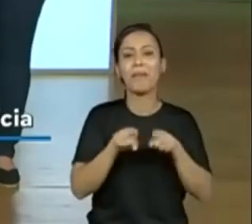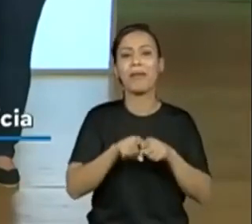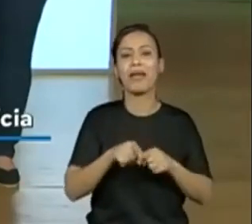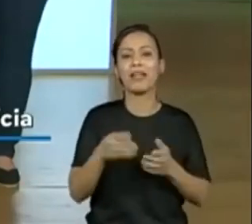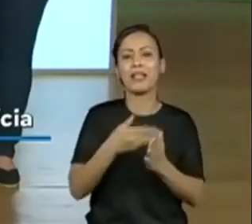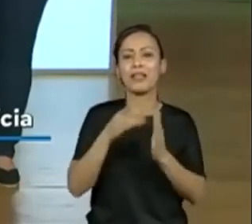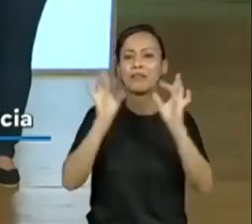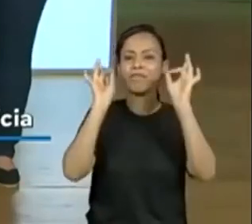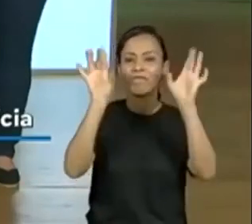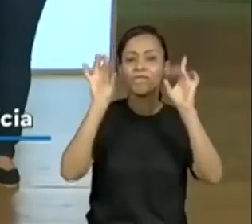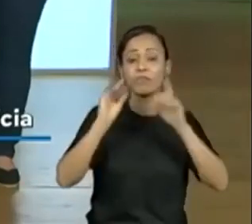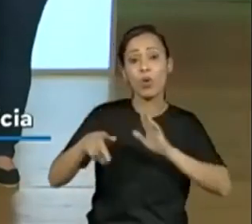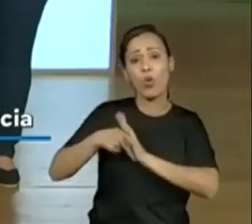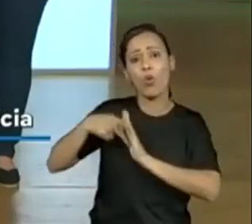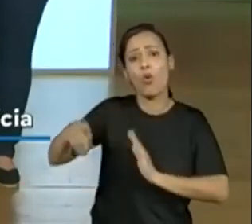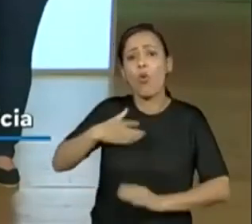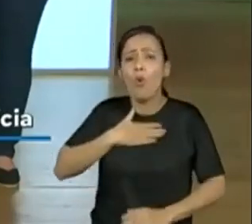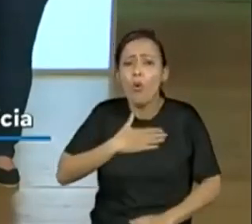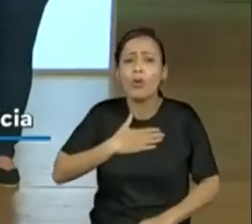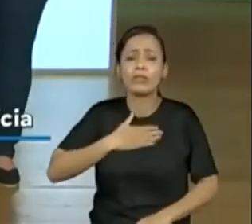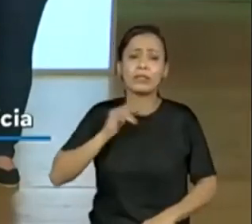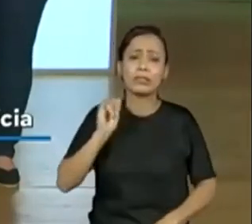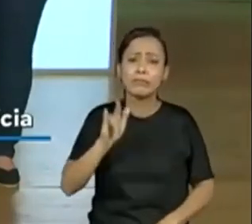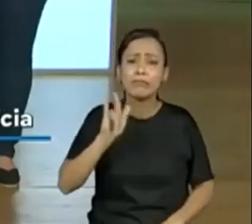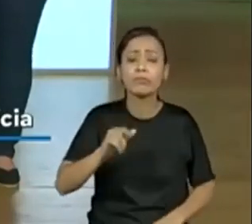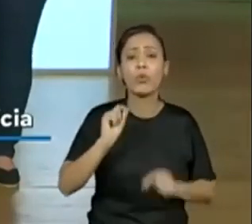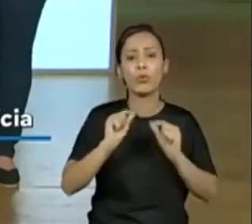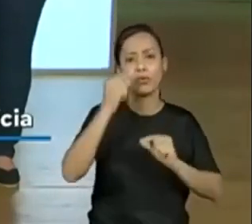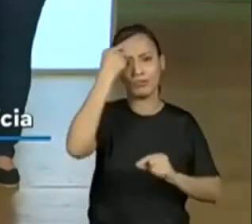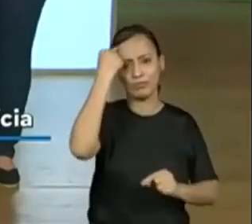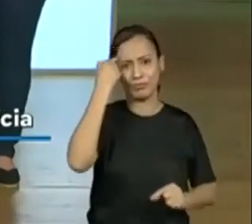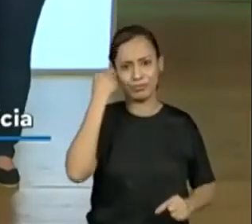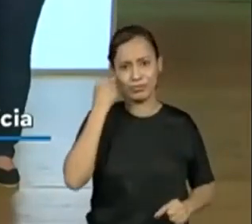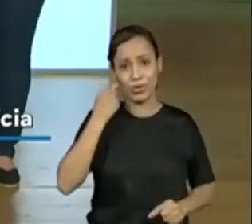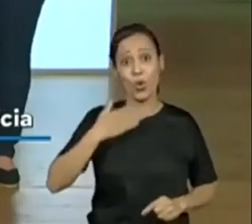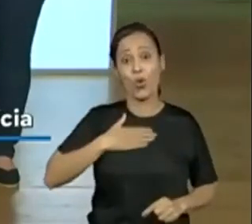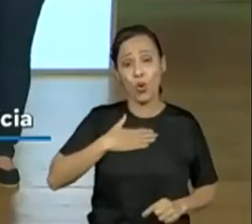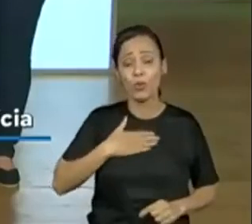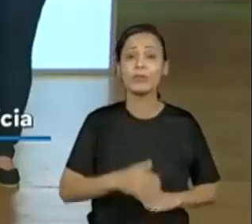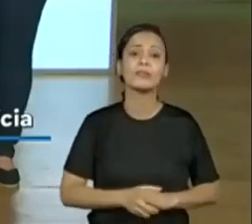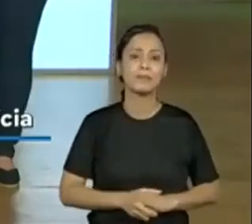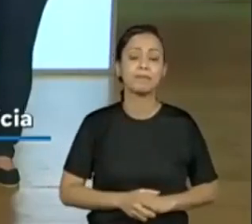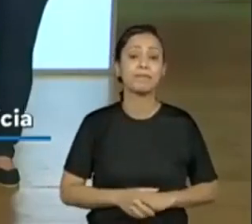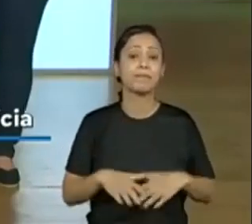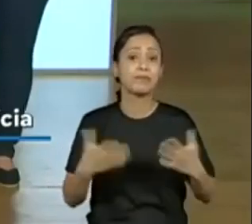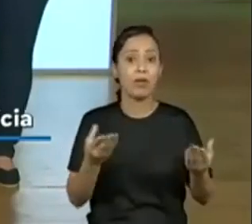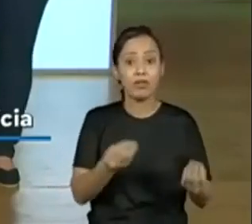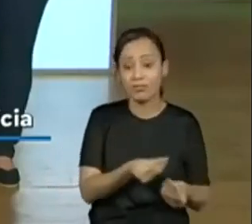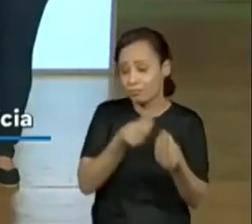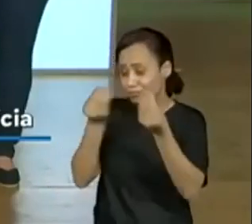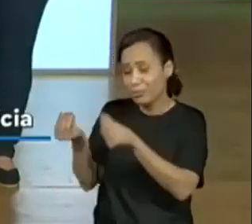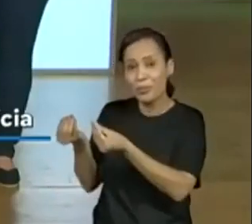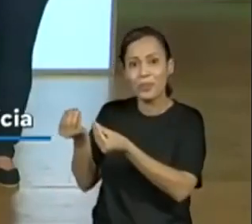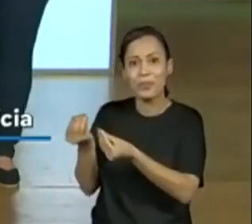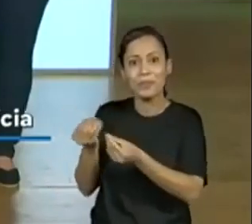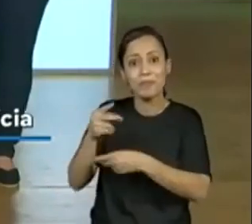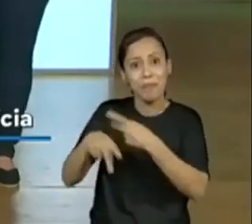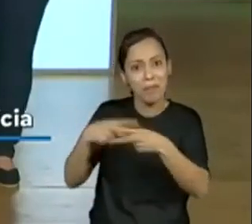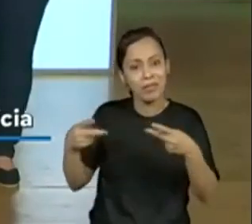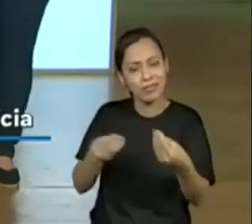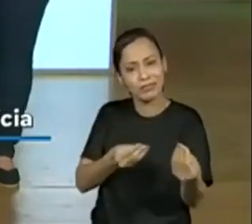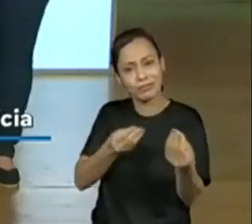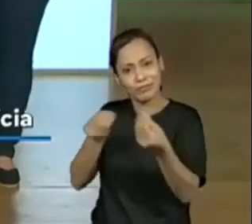que ele gosta que ele não teve oportunidade de ler ainda. Justamente, bem legal essa parte mesmo. E o incentivo da mãe dele, mesmo